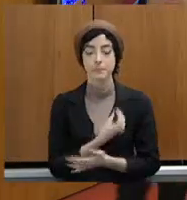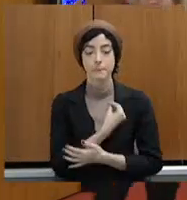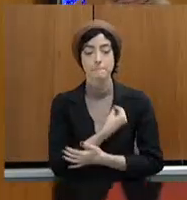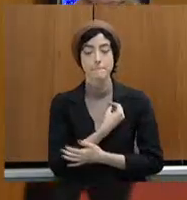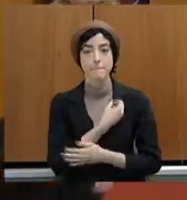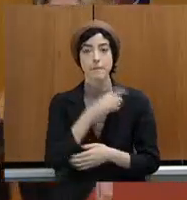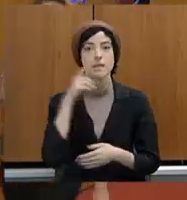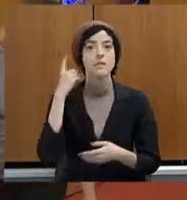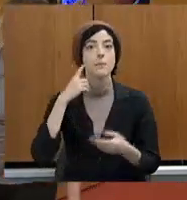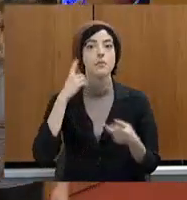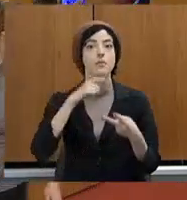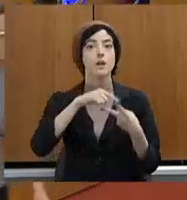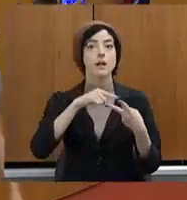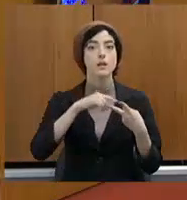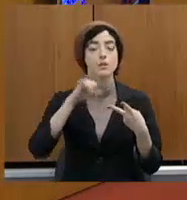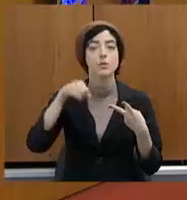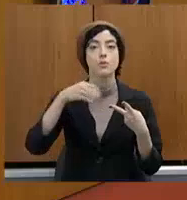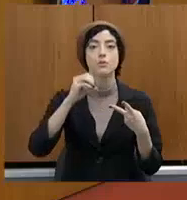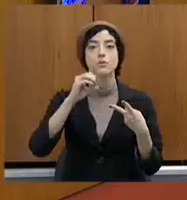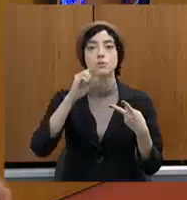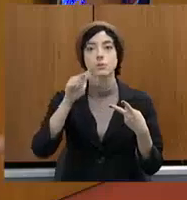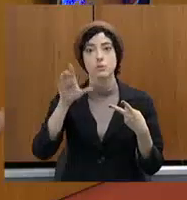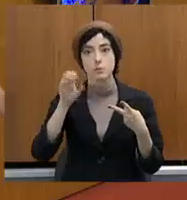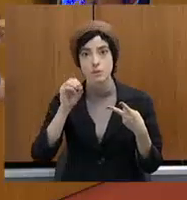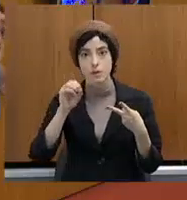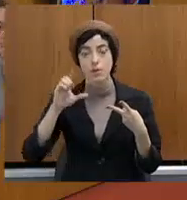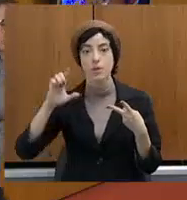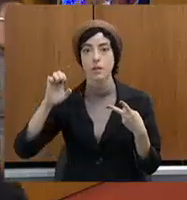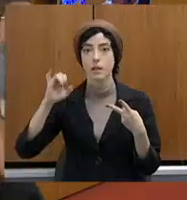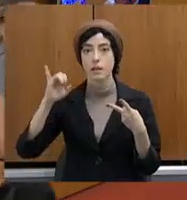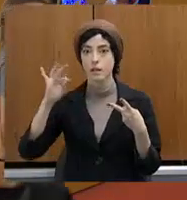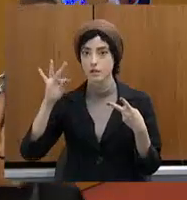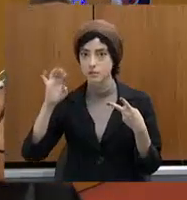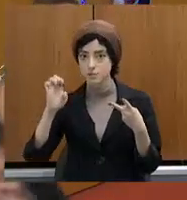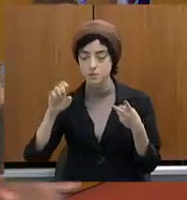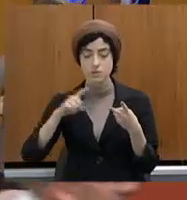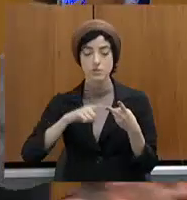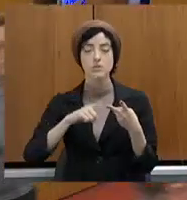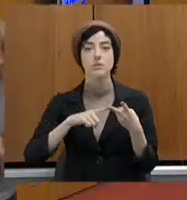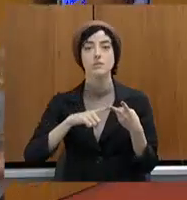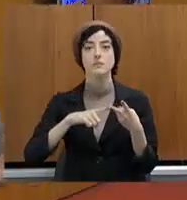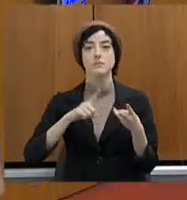Sargento Rodrigues, Celise Laviola e Arnaldo Silva. Mais algum aí?